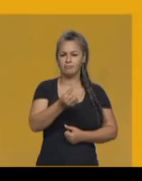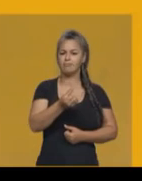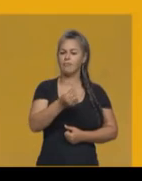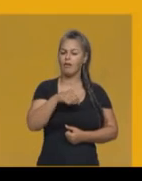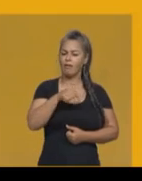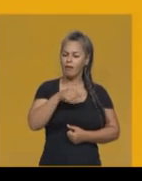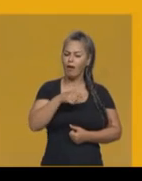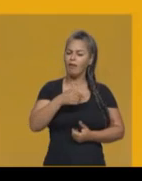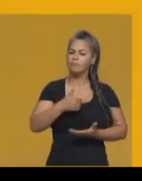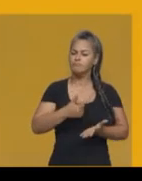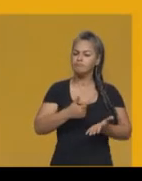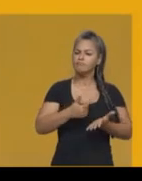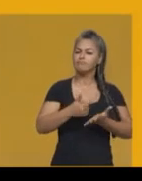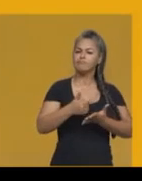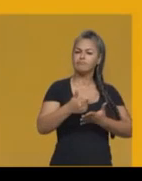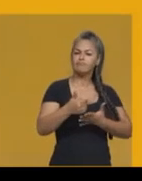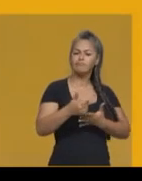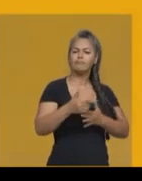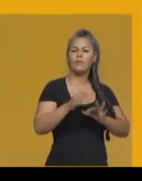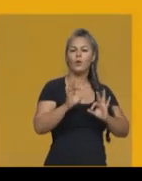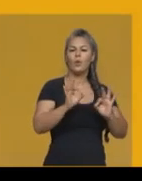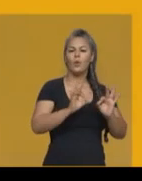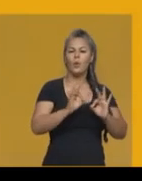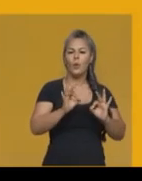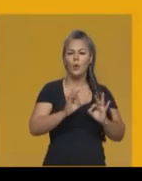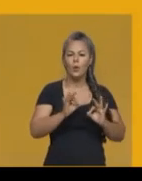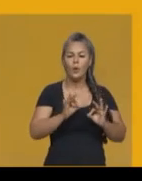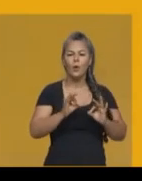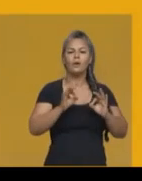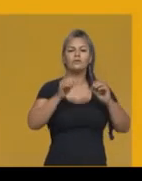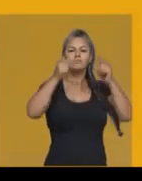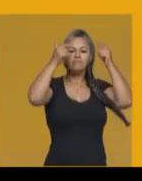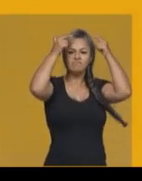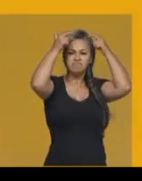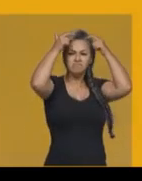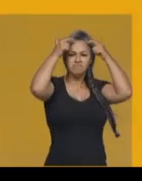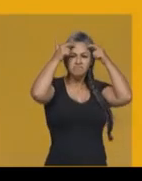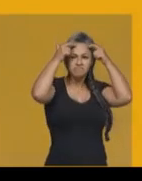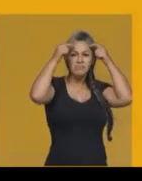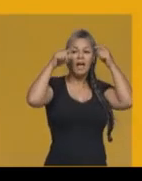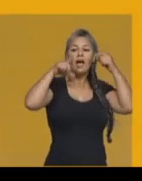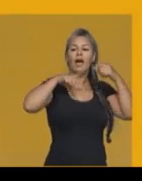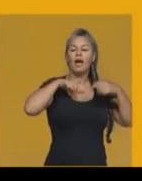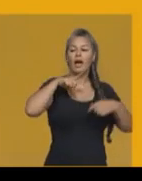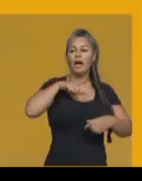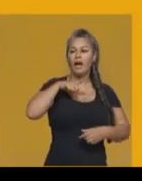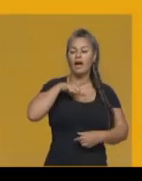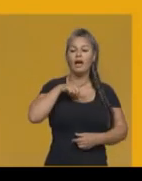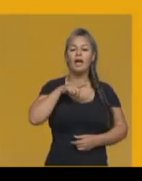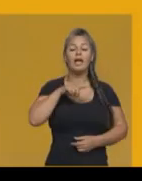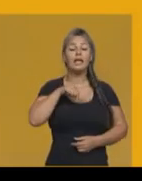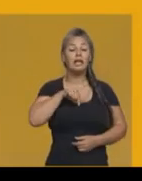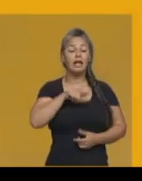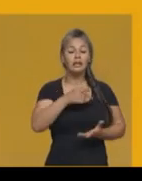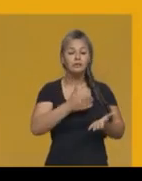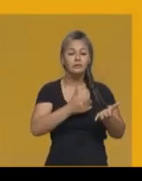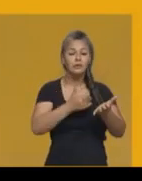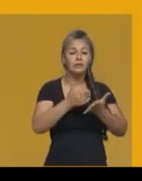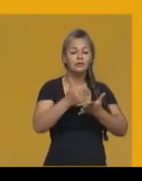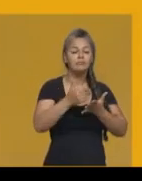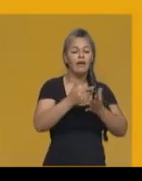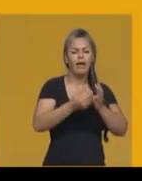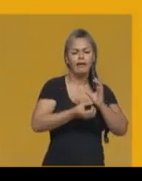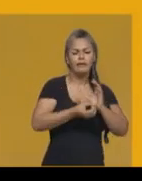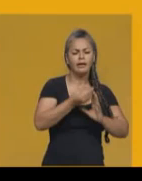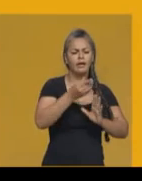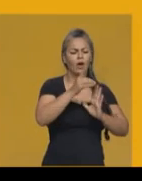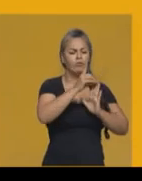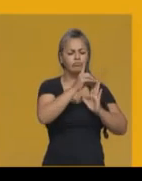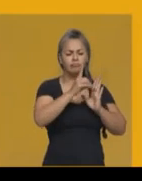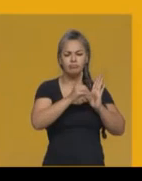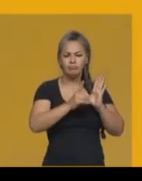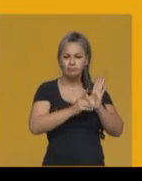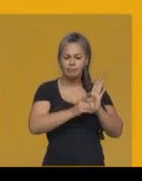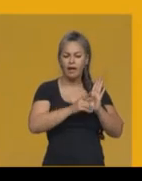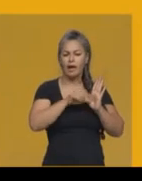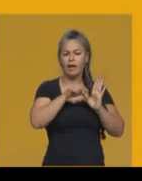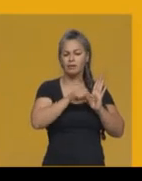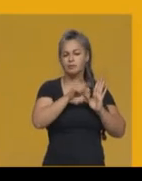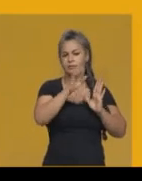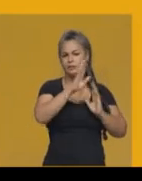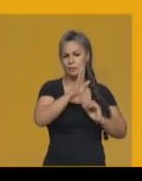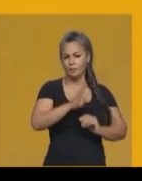administrativo que dotou o Brasil de certa autonomia. Isso